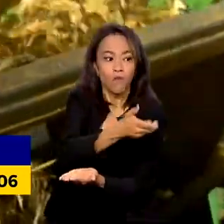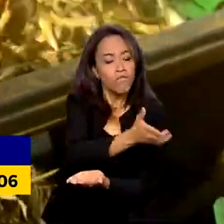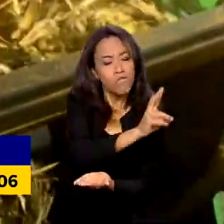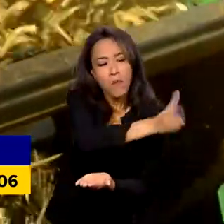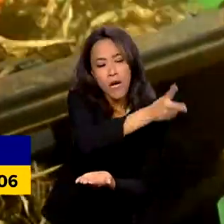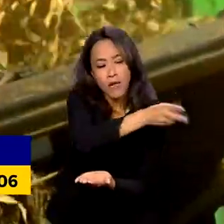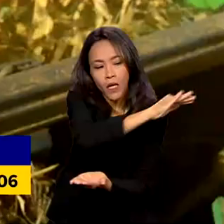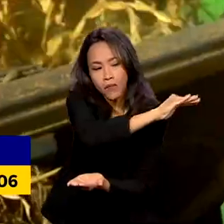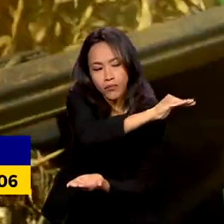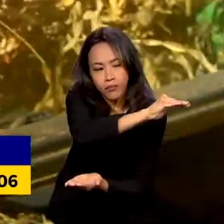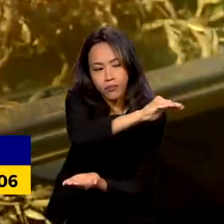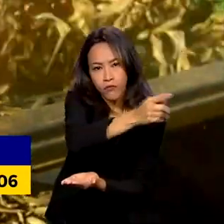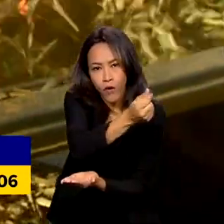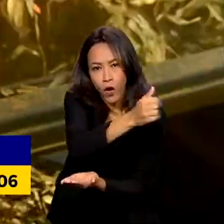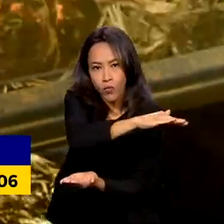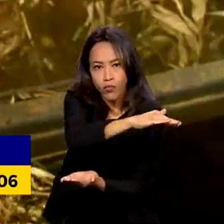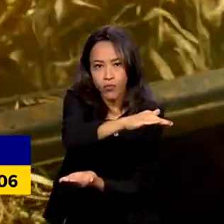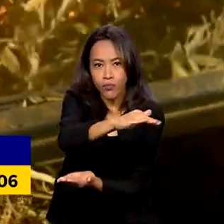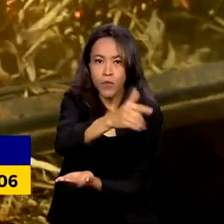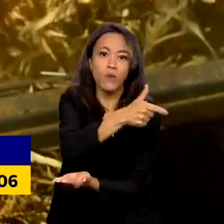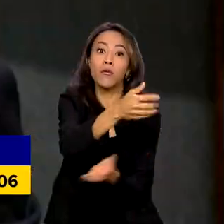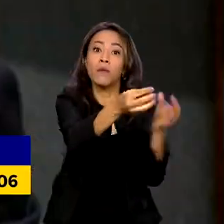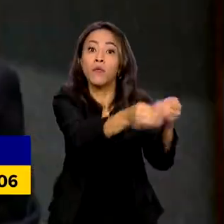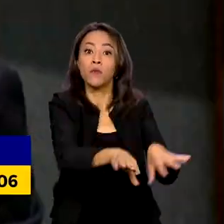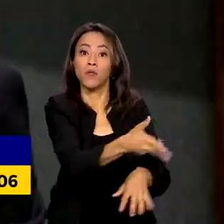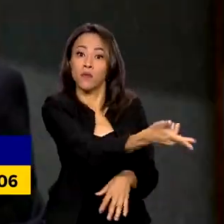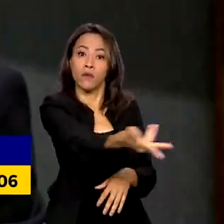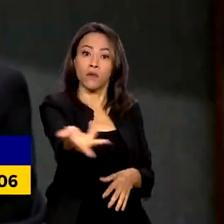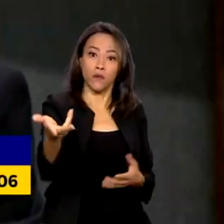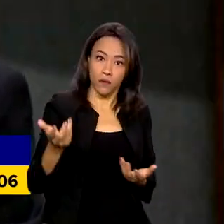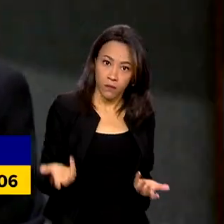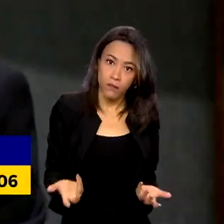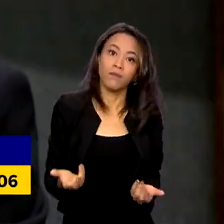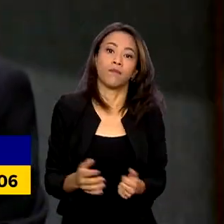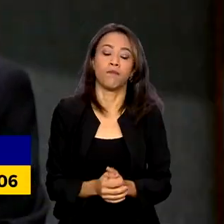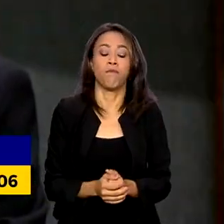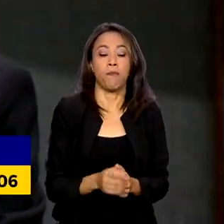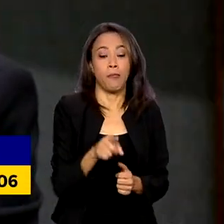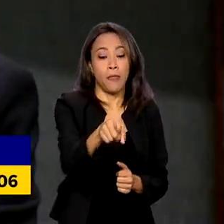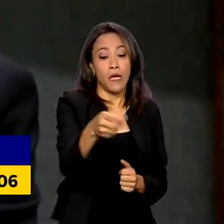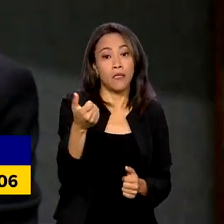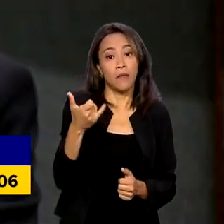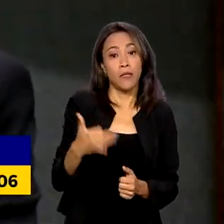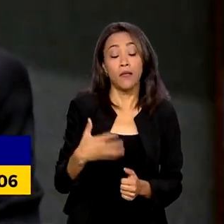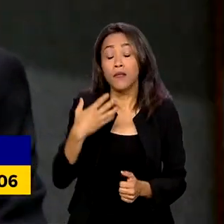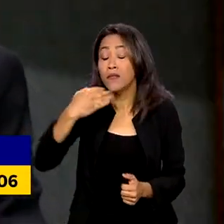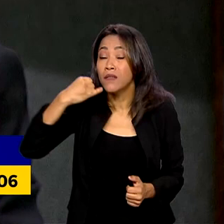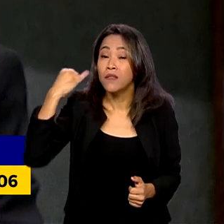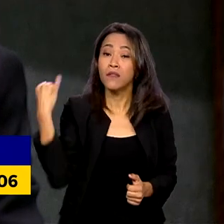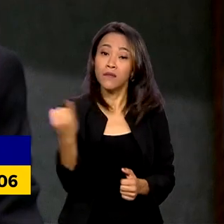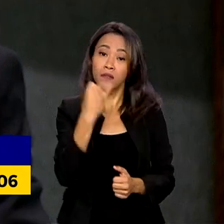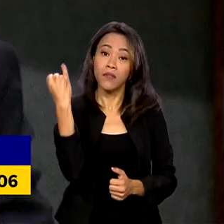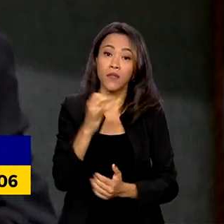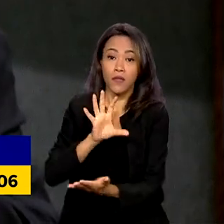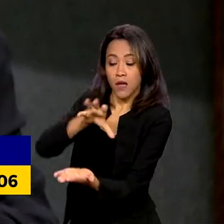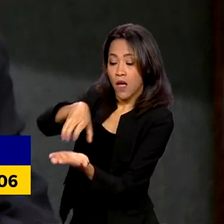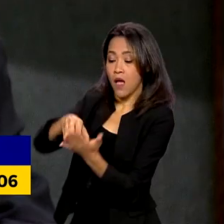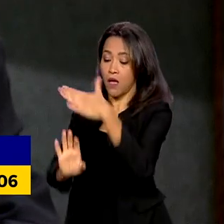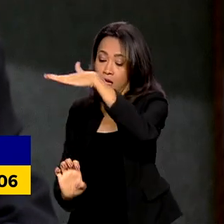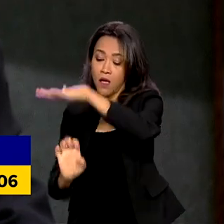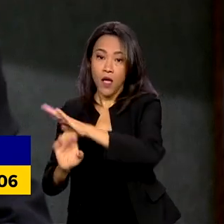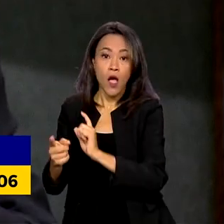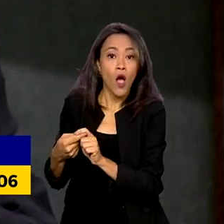a ponto de dar prejuízo para o produtor rural. É fundamental que uma empresa pública faça esse controle.